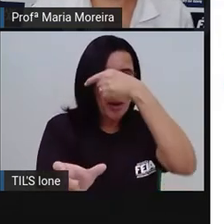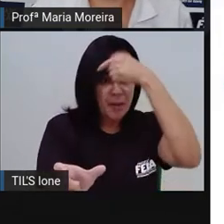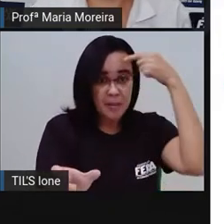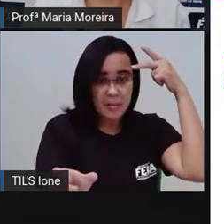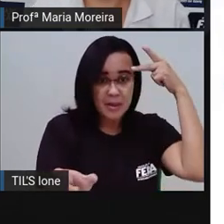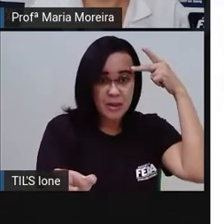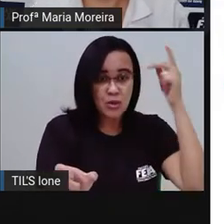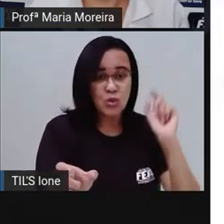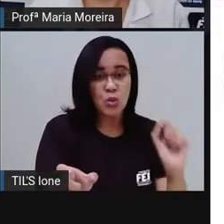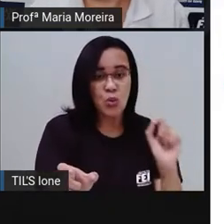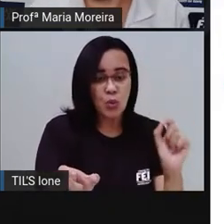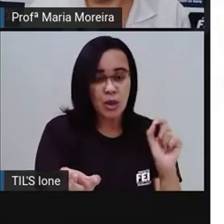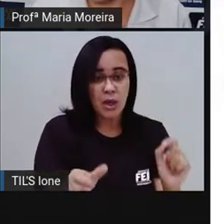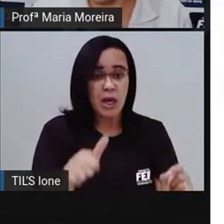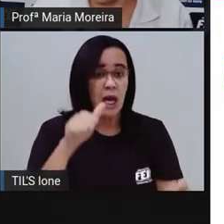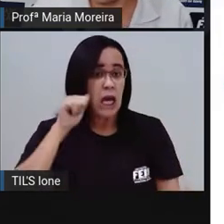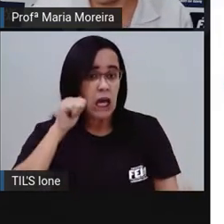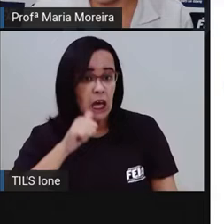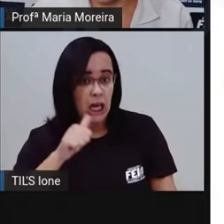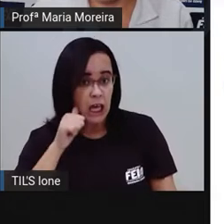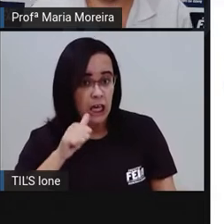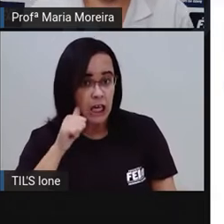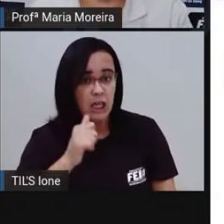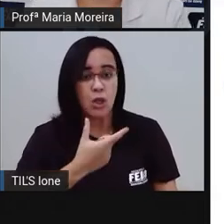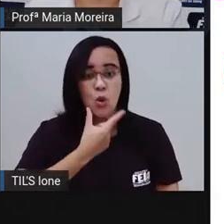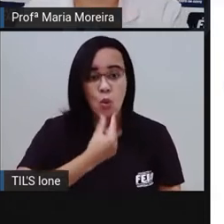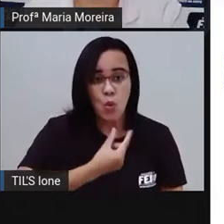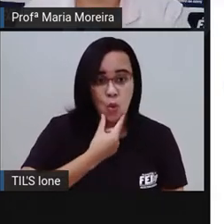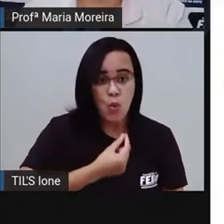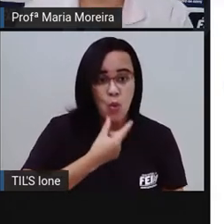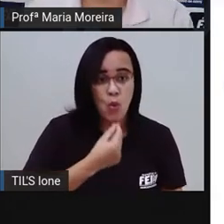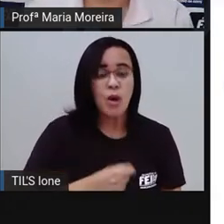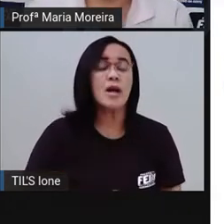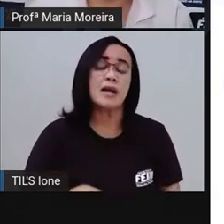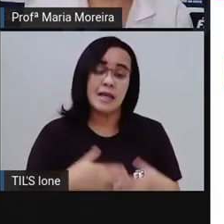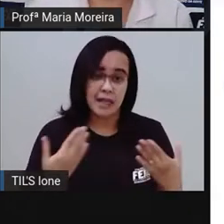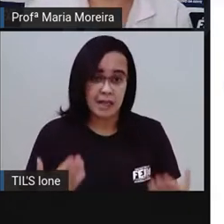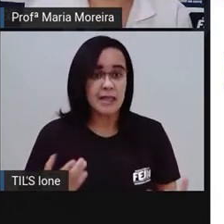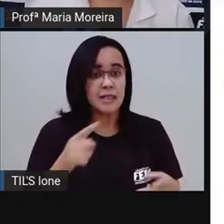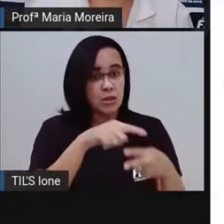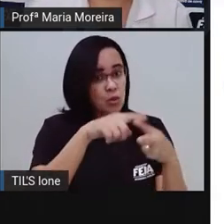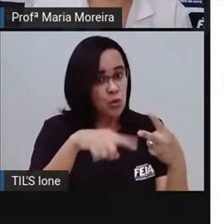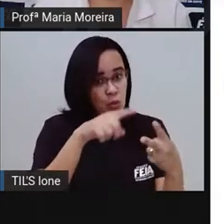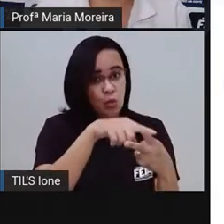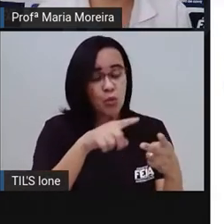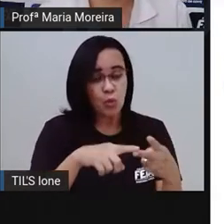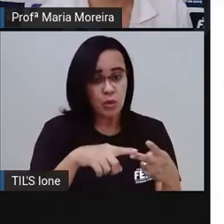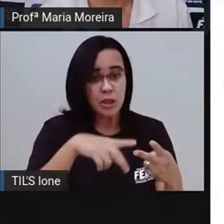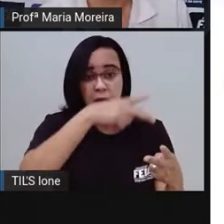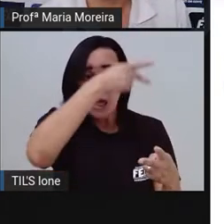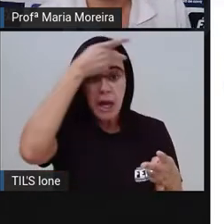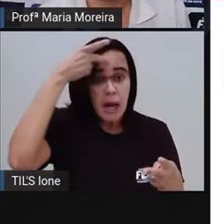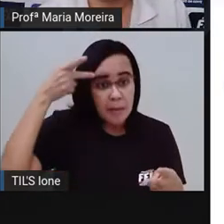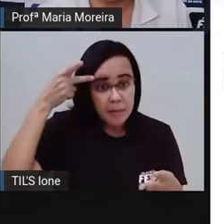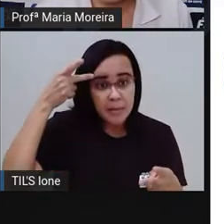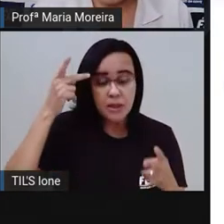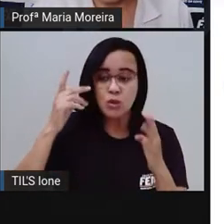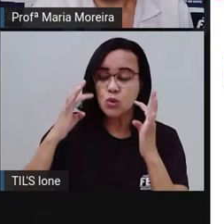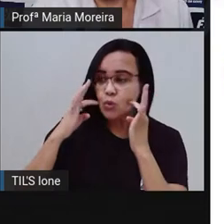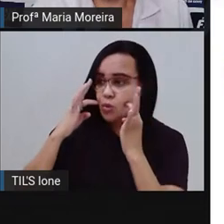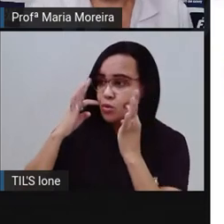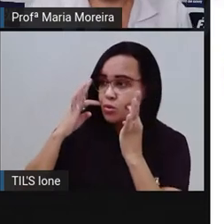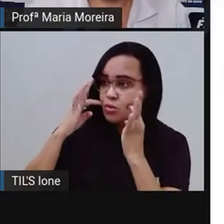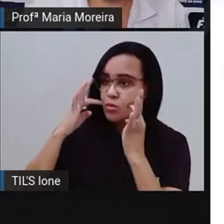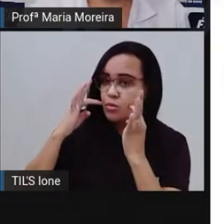eles ou elas. Eles ou elas, né? Que são as pessoas de quem se